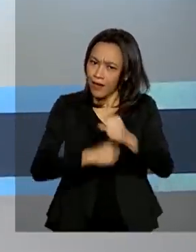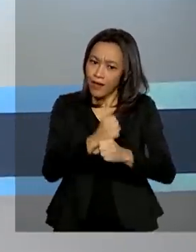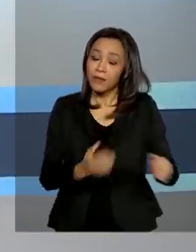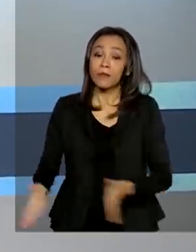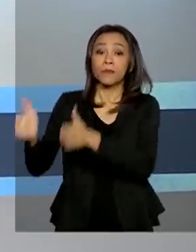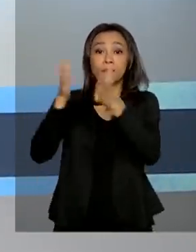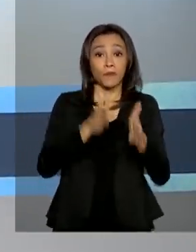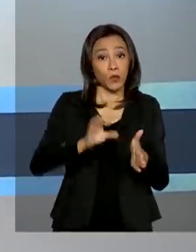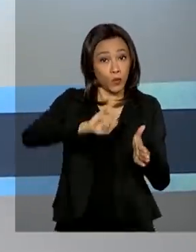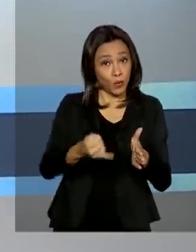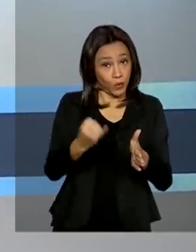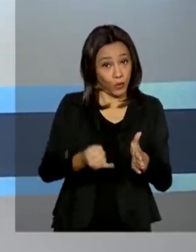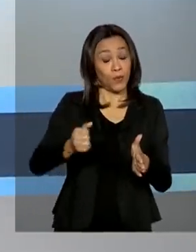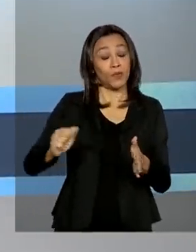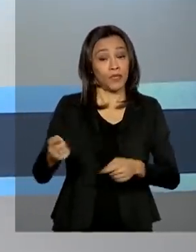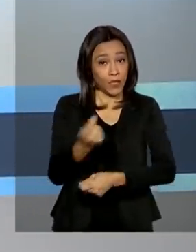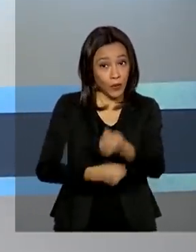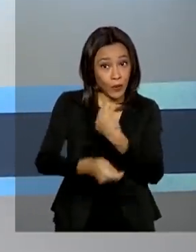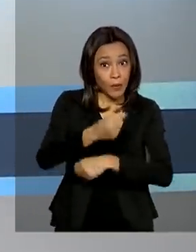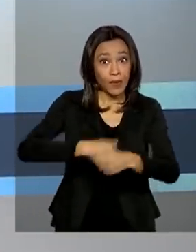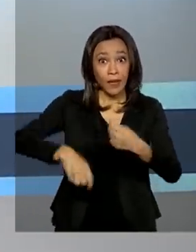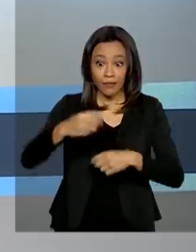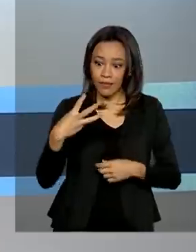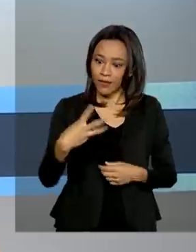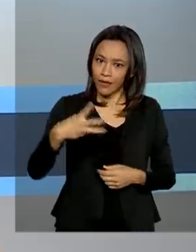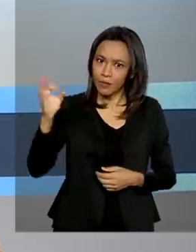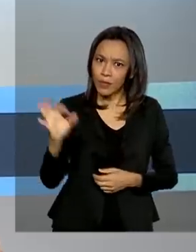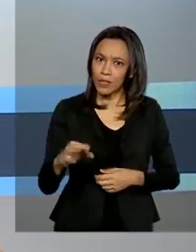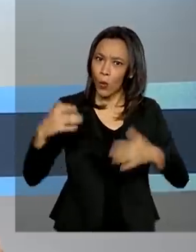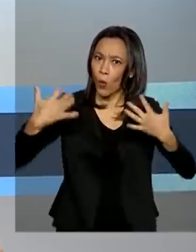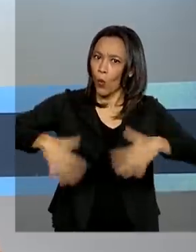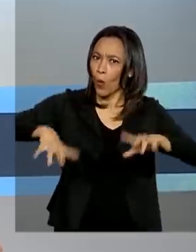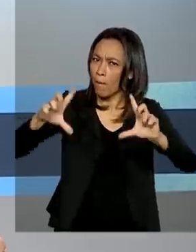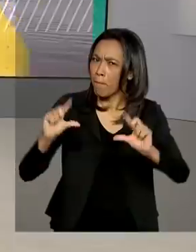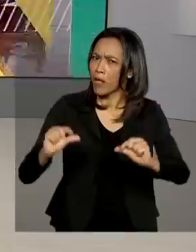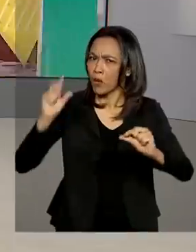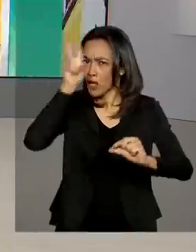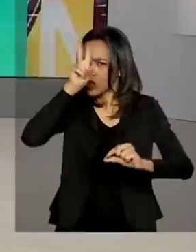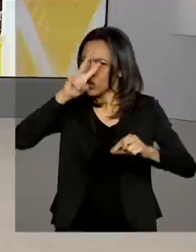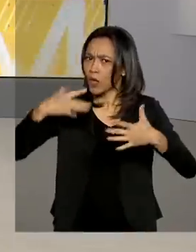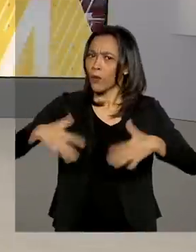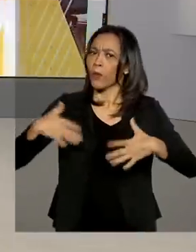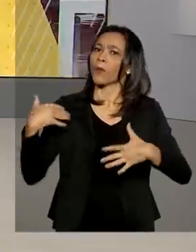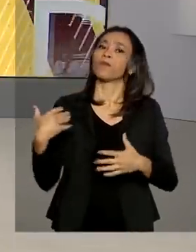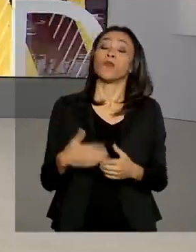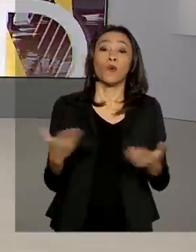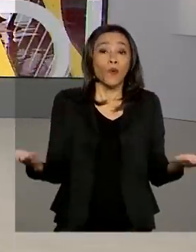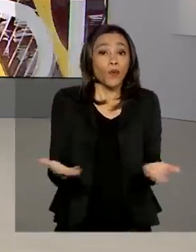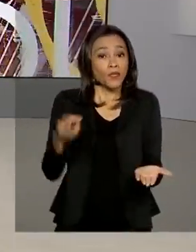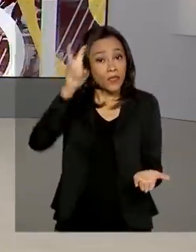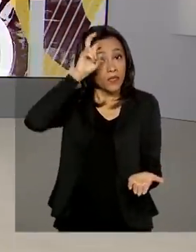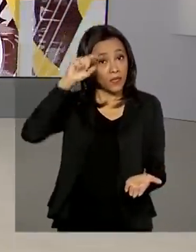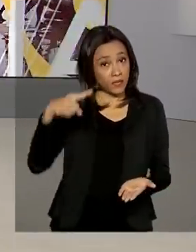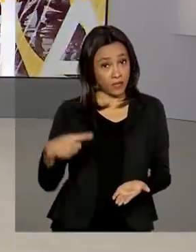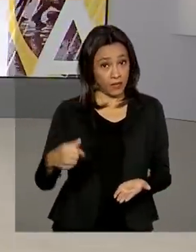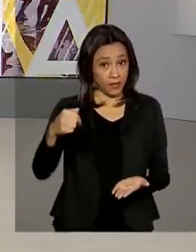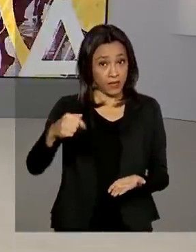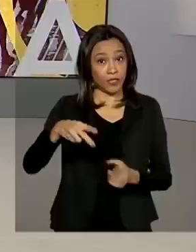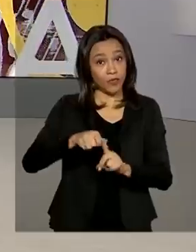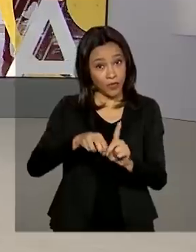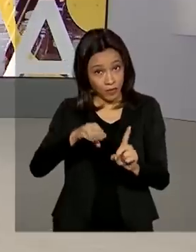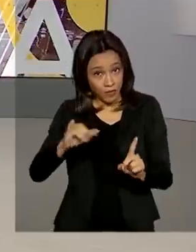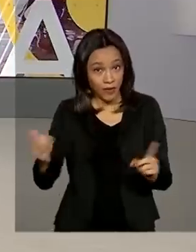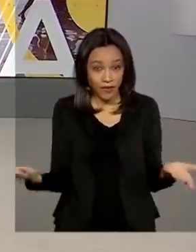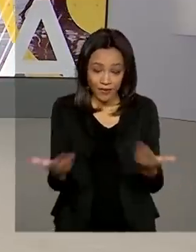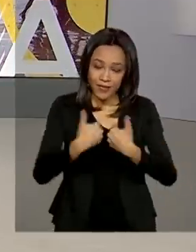básica de juros da economia chega a 3%, a menor da história. Hoje é quinta-feira, 7 de maio. O